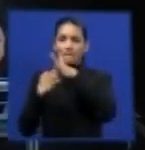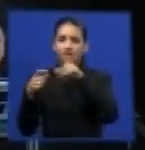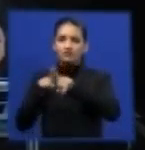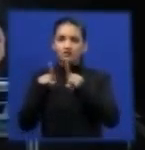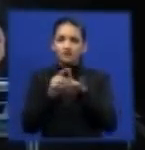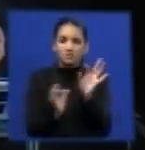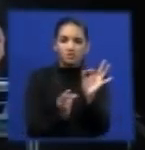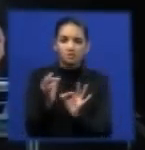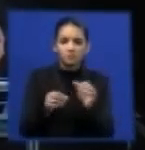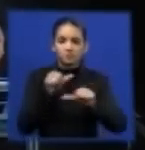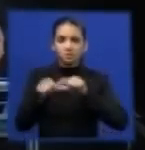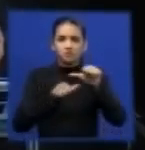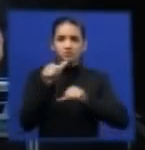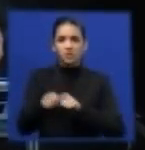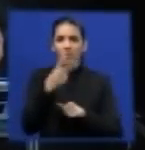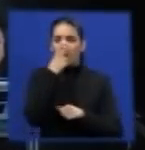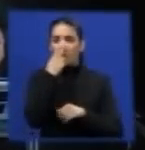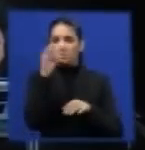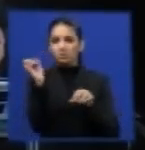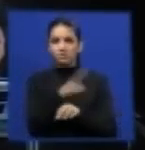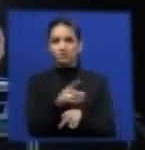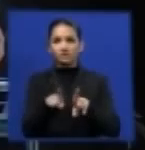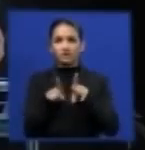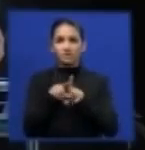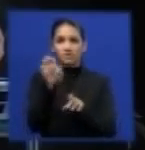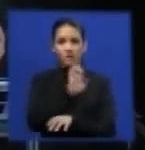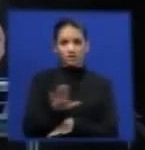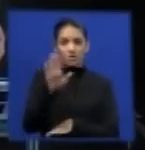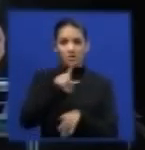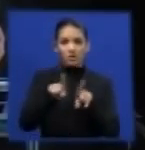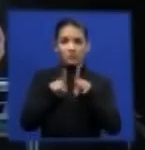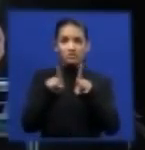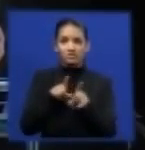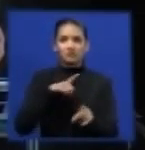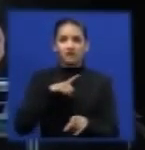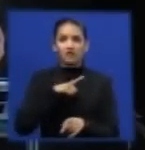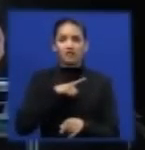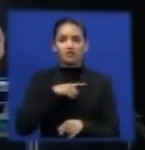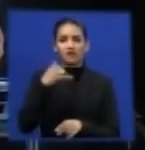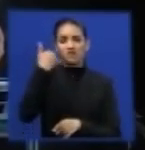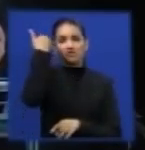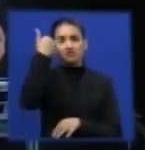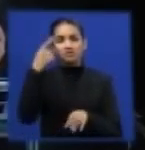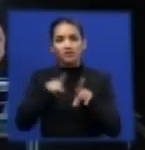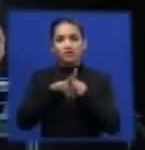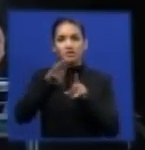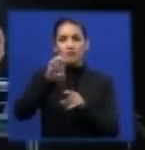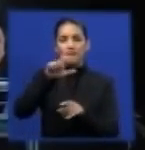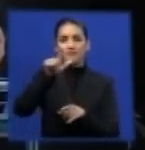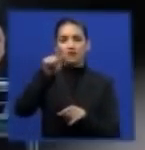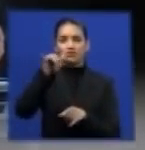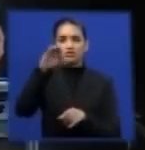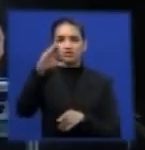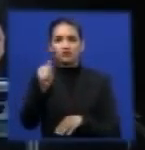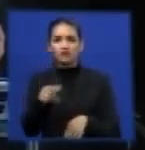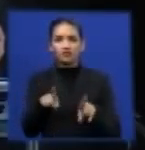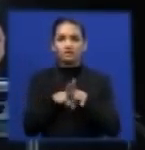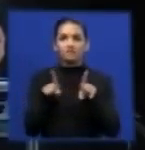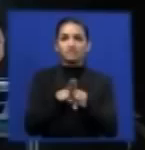e respectivas associações, na Europa estivemos na Espanha, Bélgica, Alemanha e Inglaterra, fomos aos Estados Unidos,